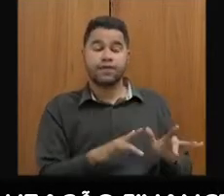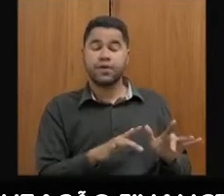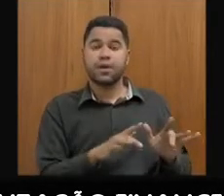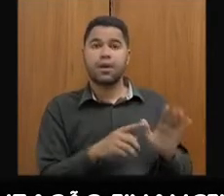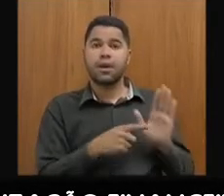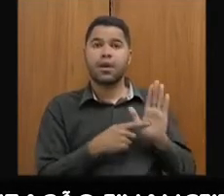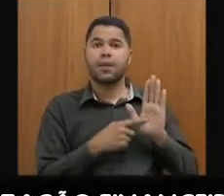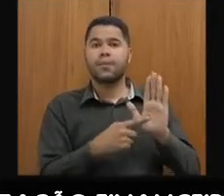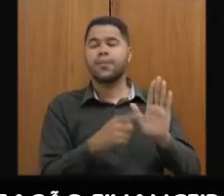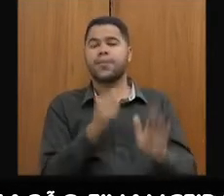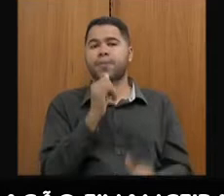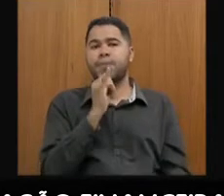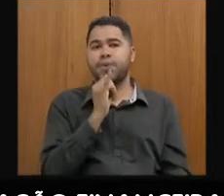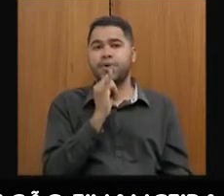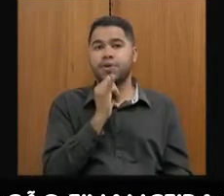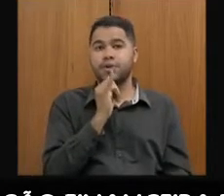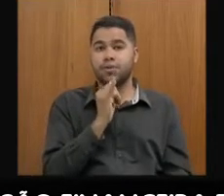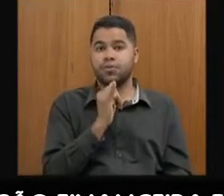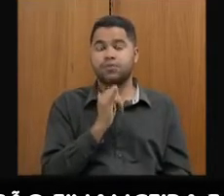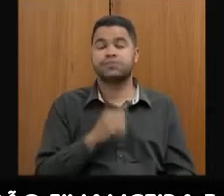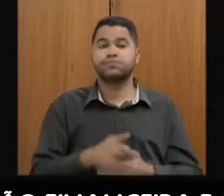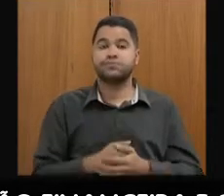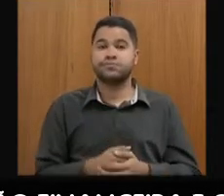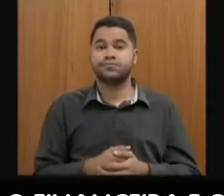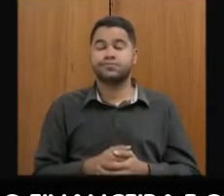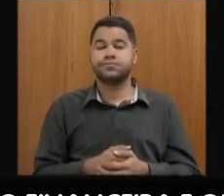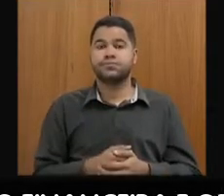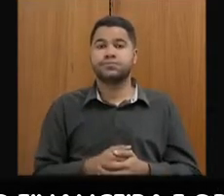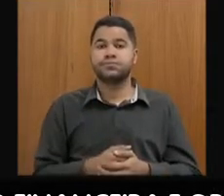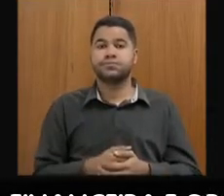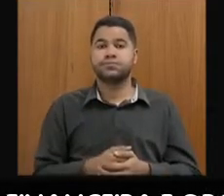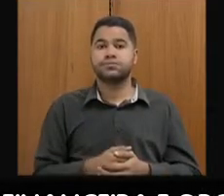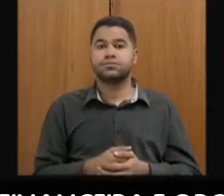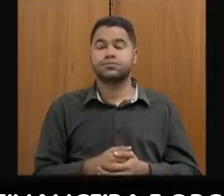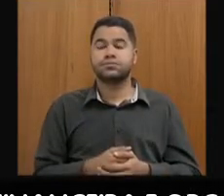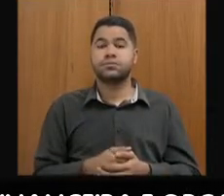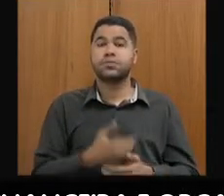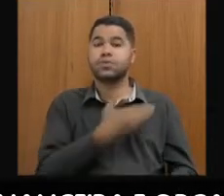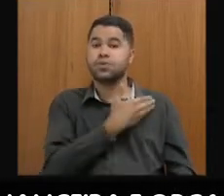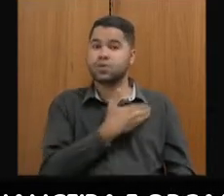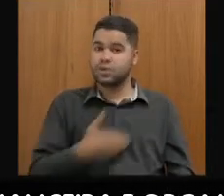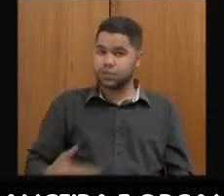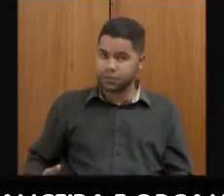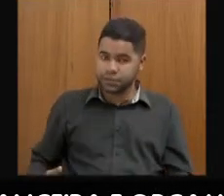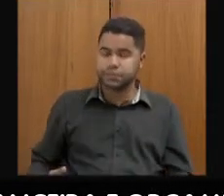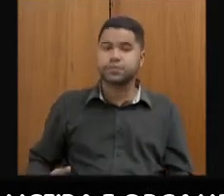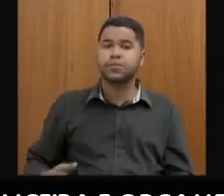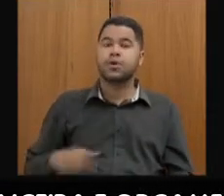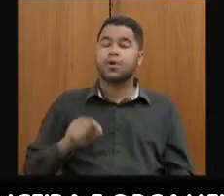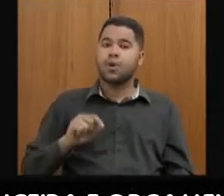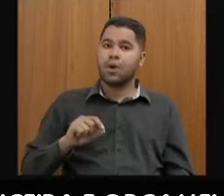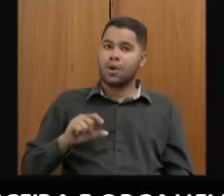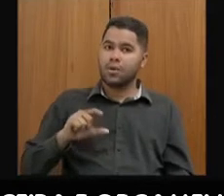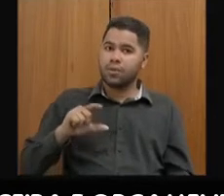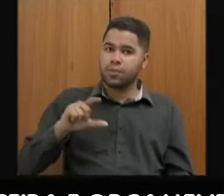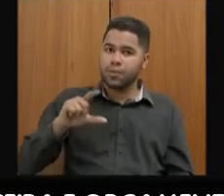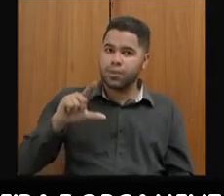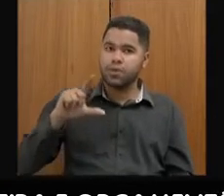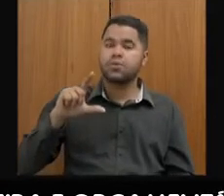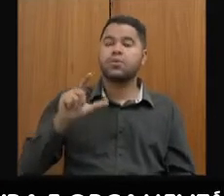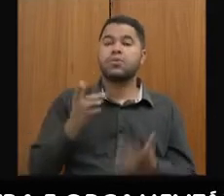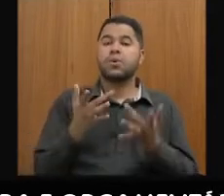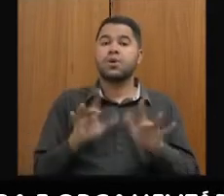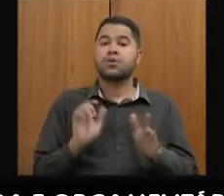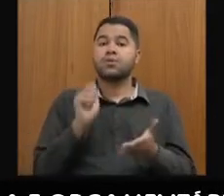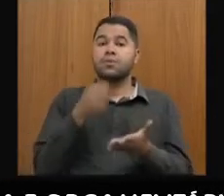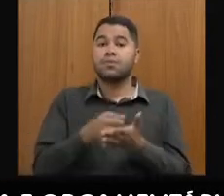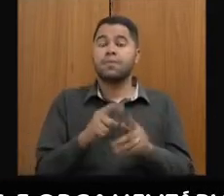aparece lá, por exemplo, no superávit primário. Então, o Estado aumentou muito o seu restos a pagar,